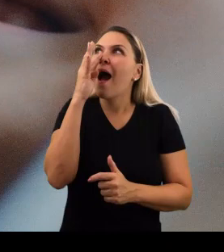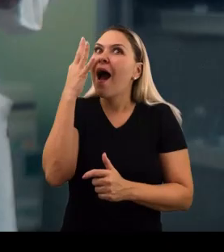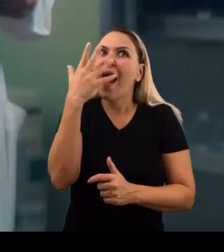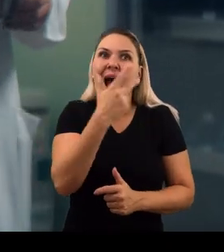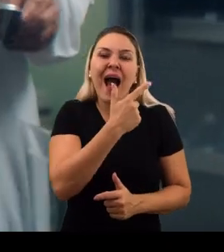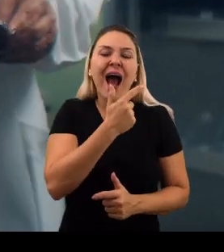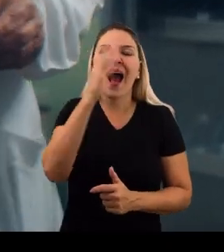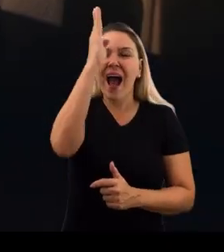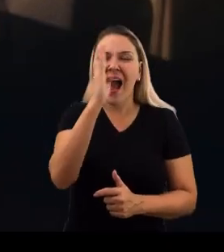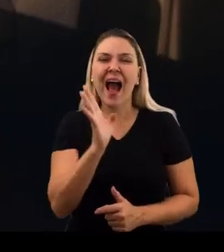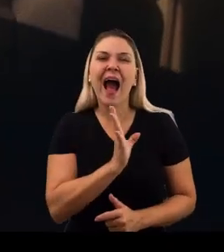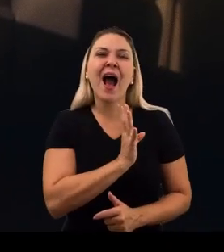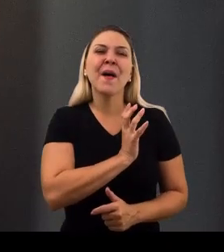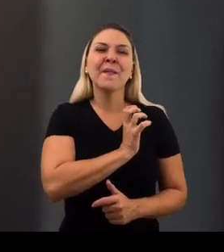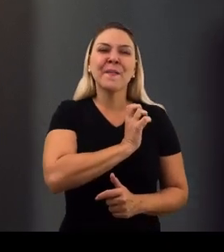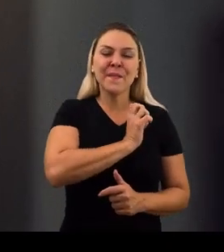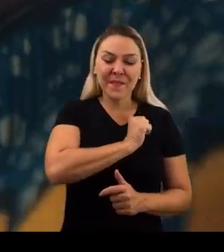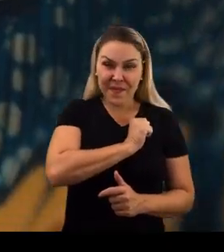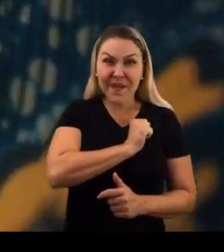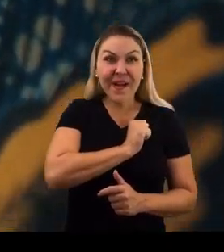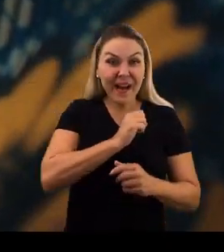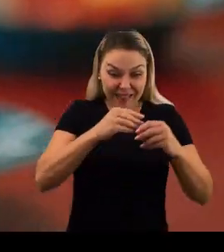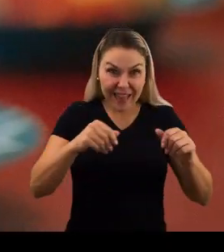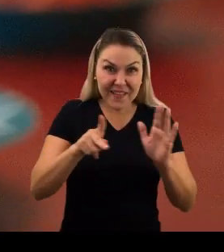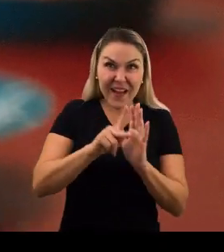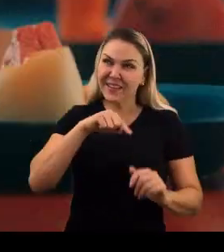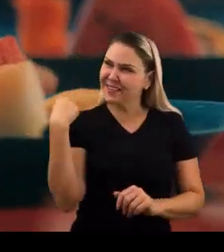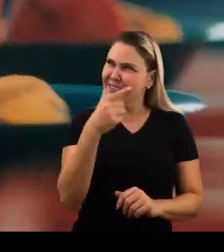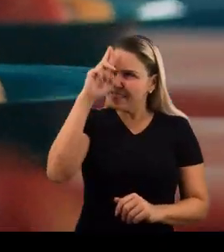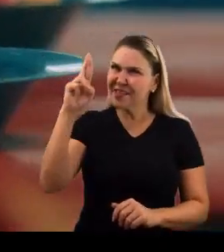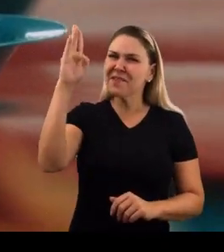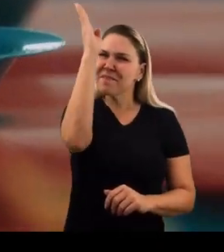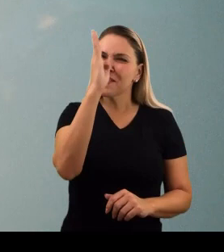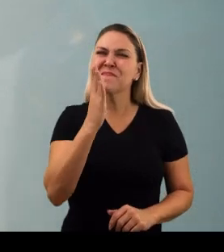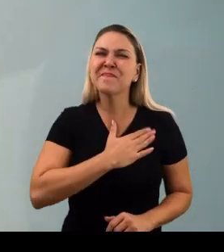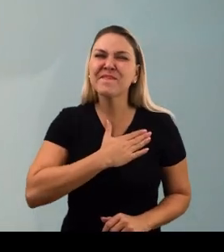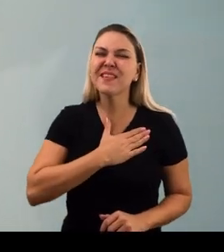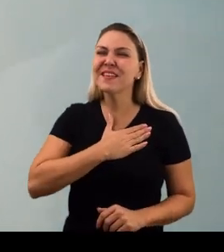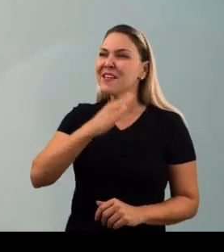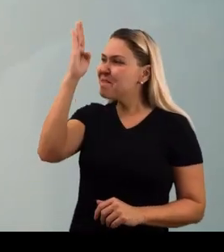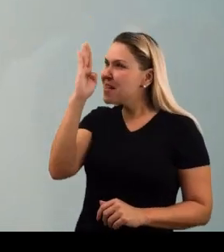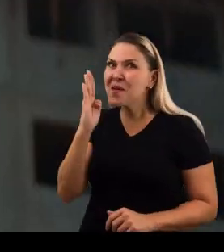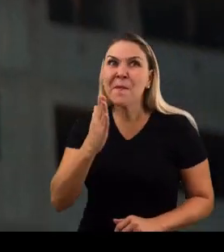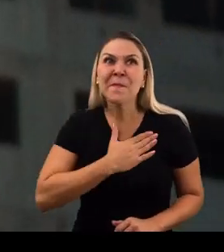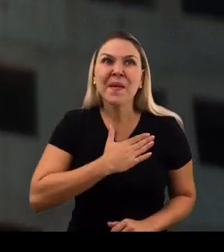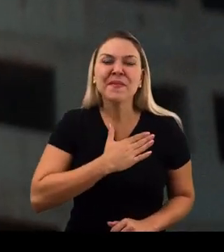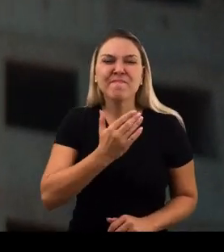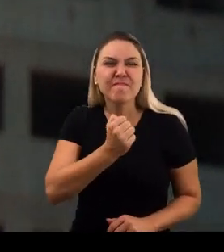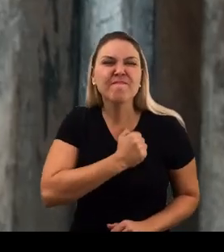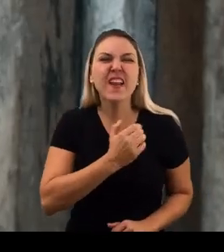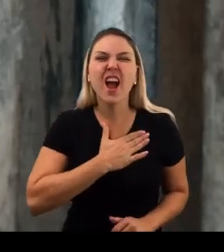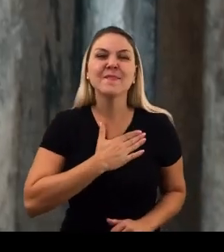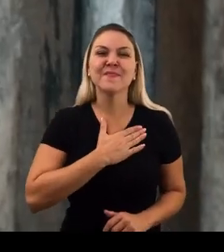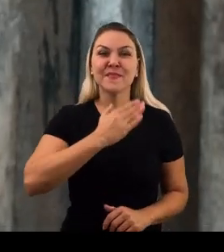meu amor Terra de nosso Senhor Brasil pra mim Pra mim Pra mim